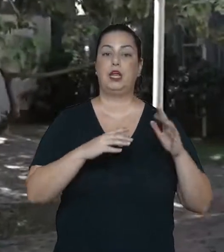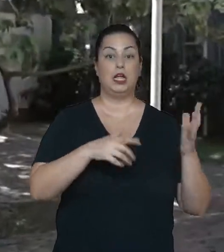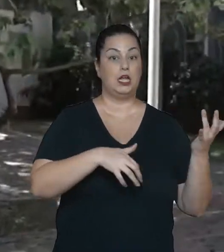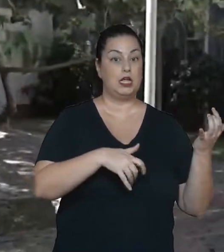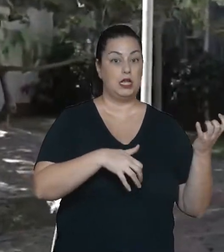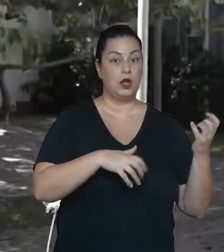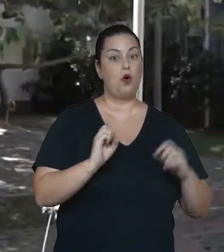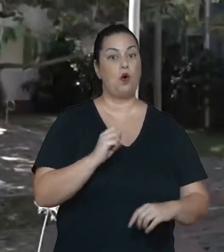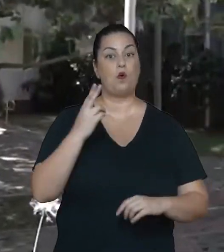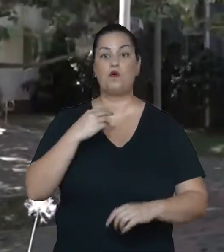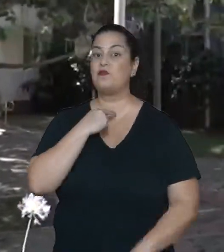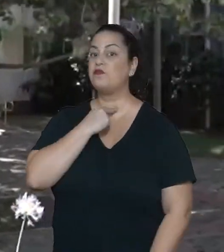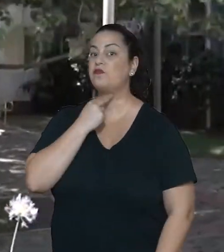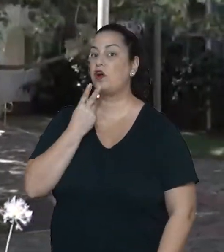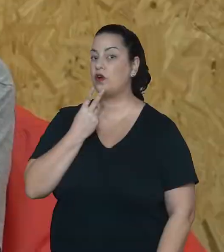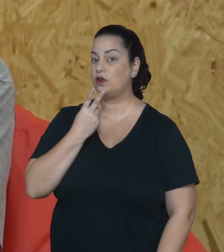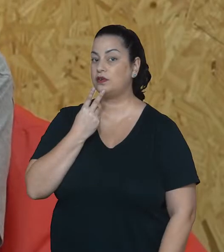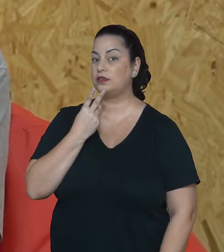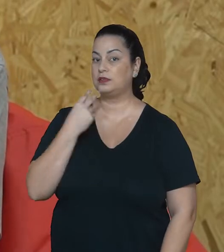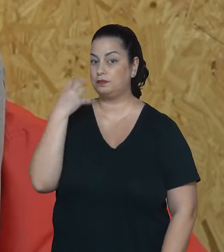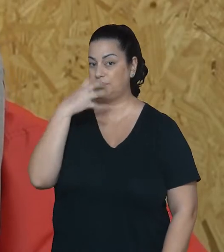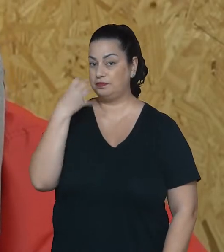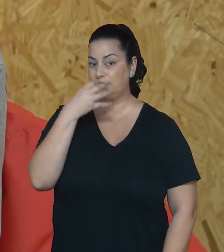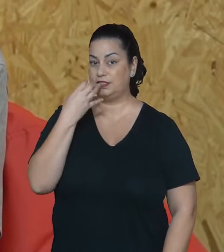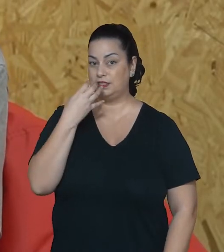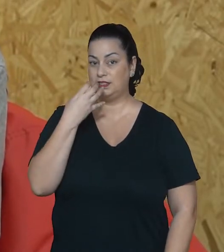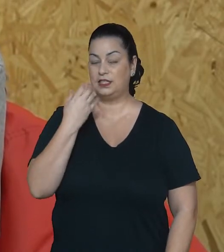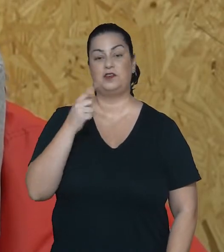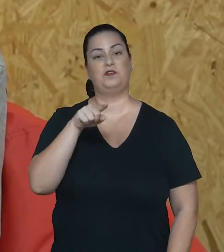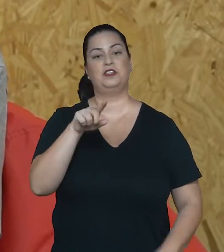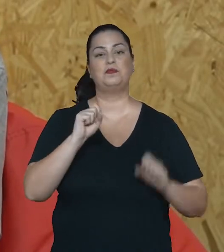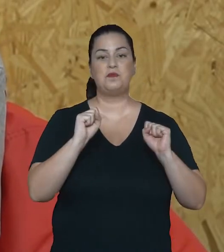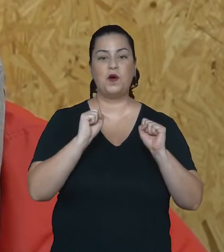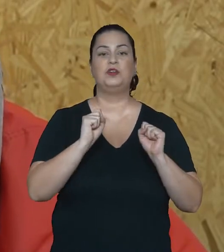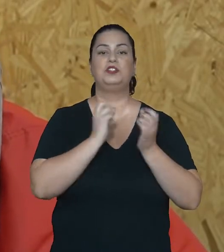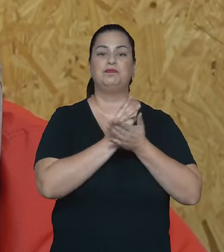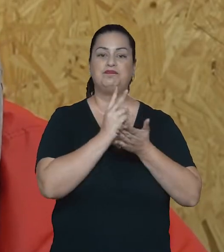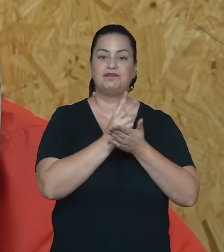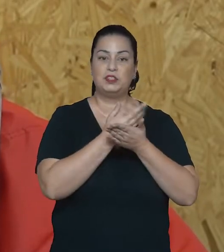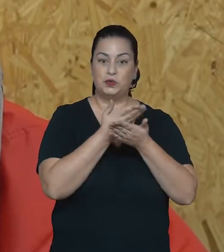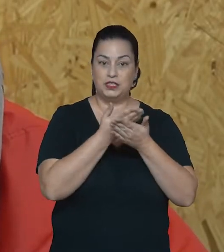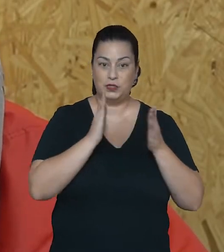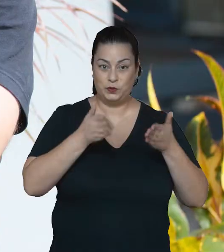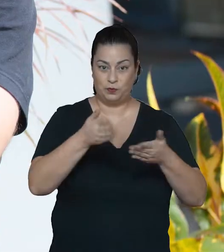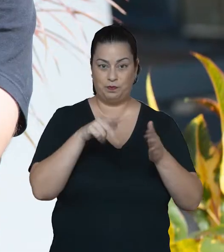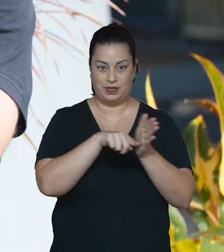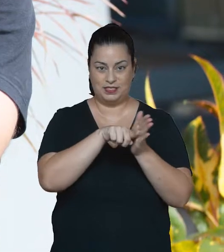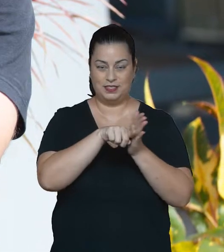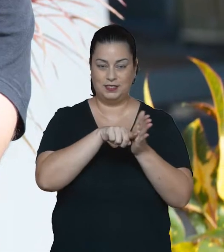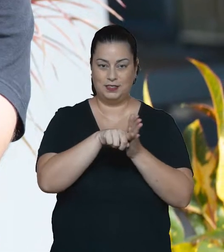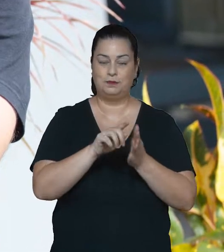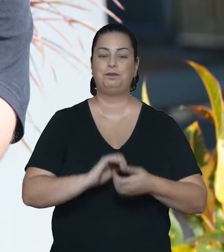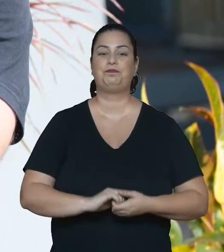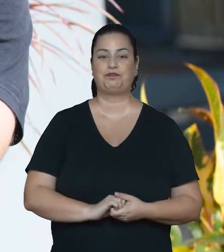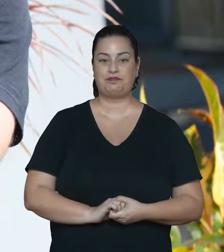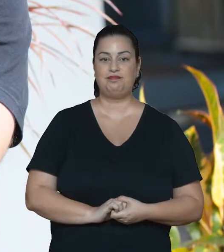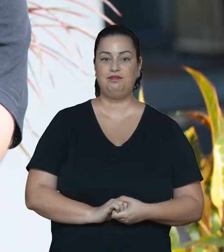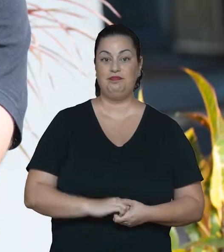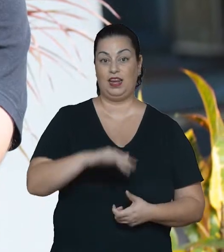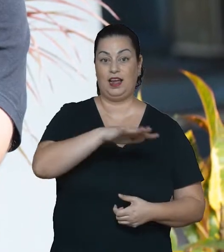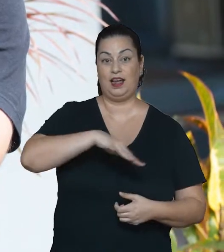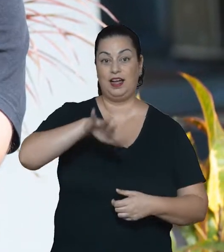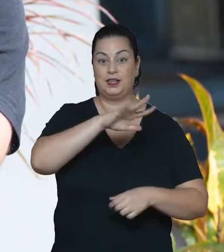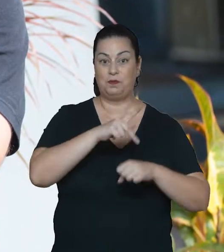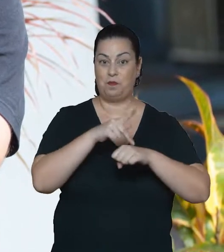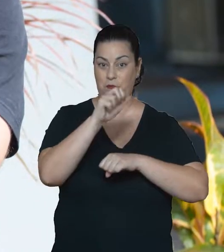instrumento ou voz. E você pode seguir atuando em pesquisa. O programa de pós